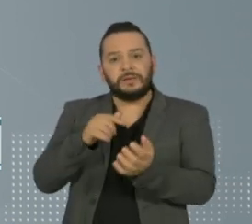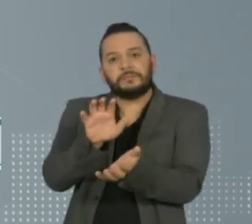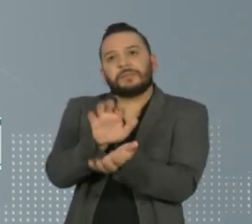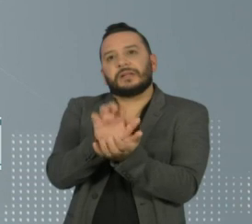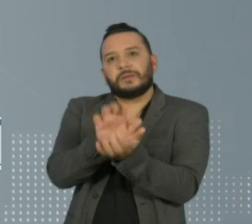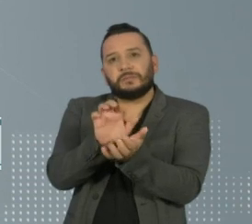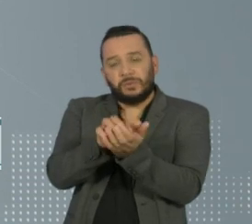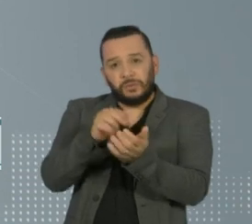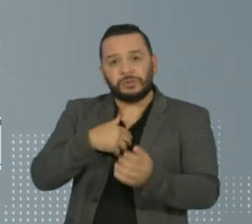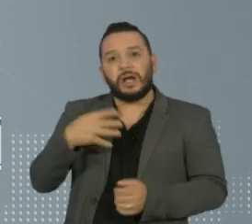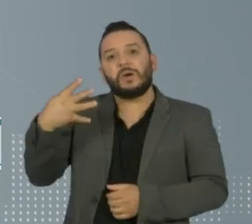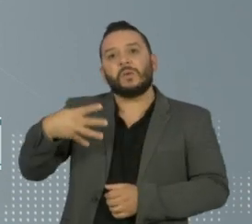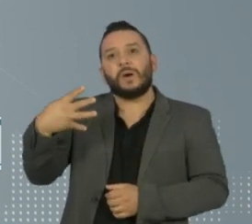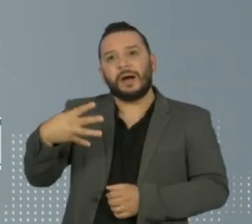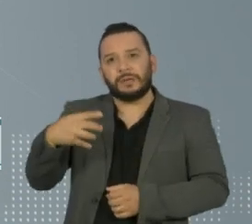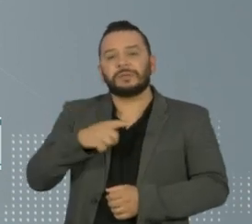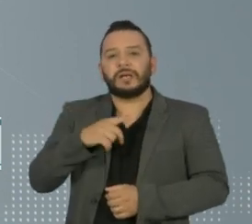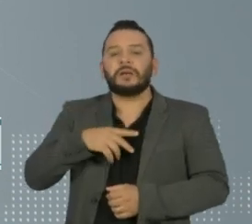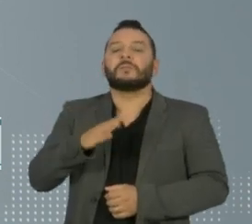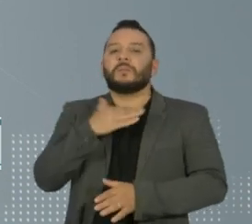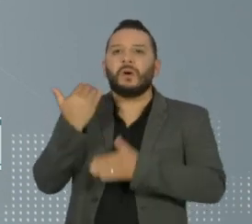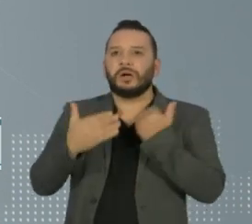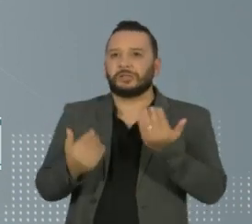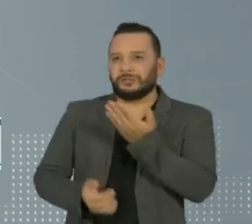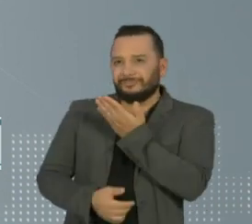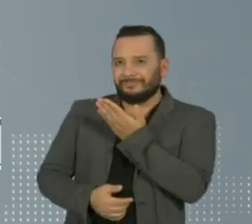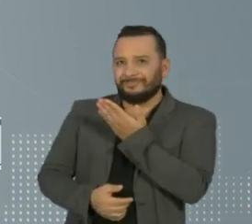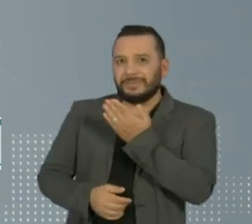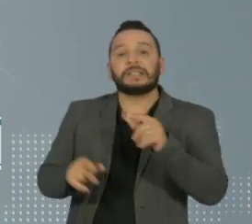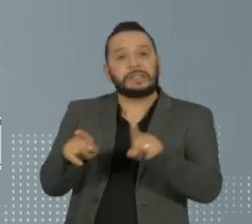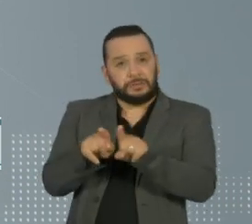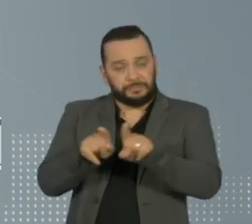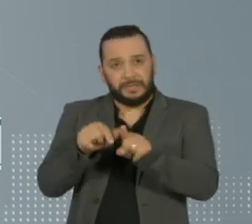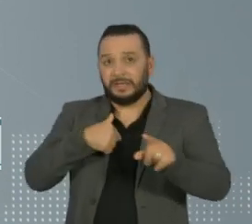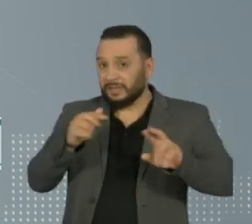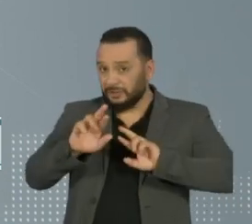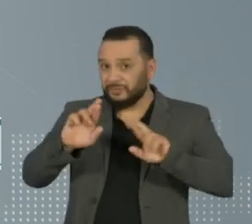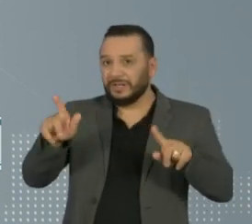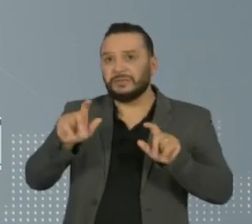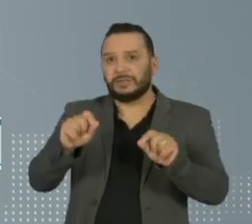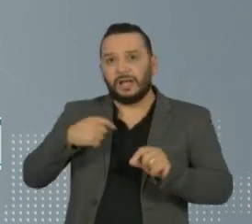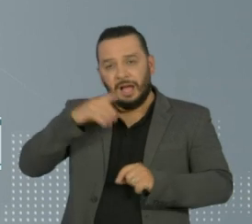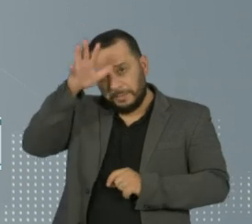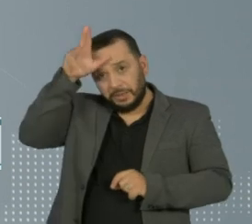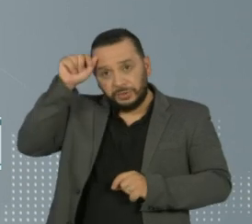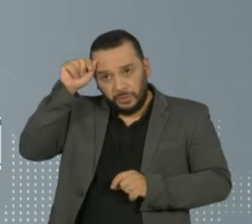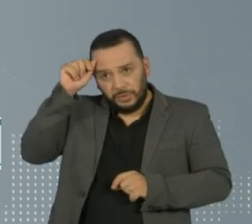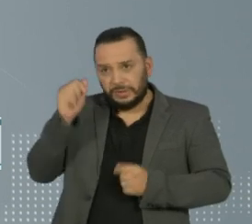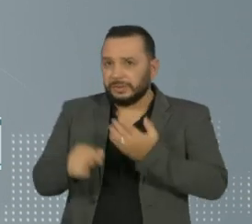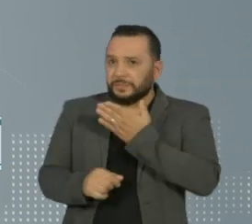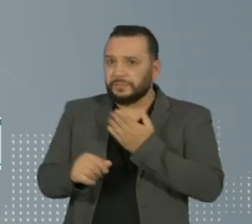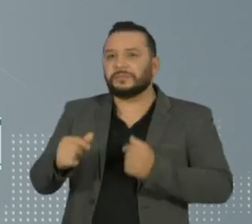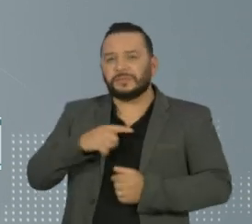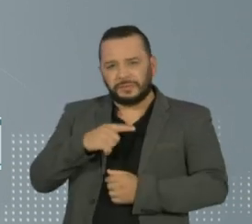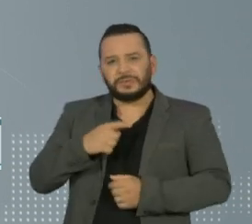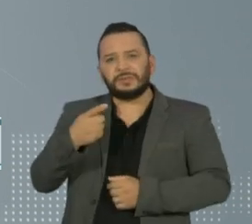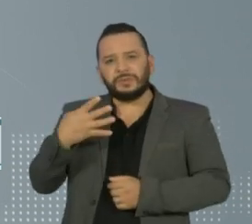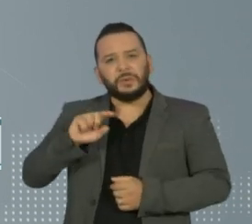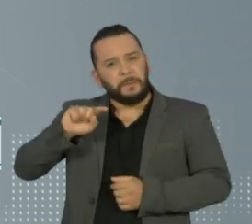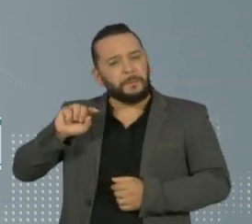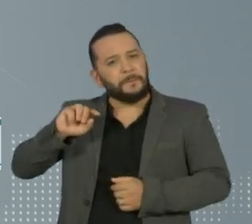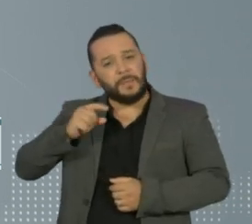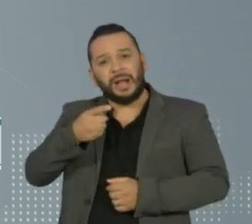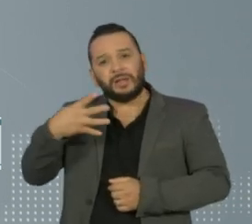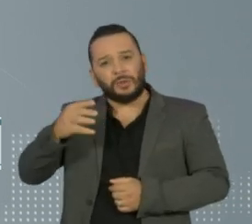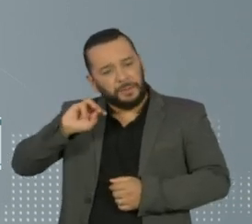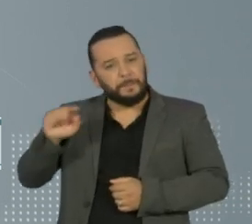estado, com mais registros e mortes. Com pequena diferença para o Amazonas, que também tem mais de 14.000